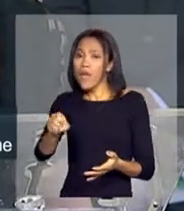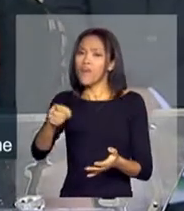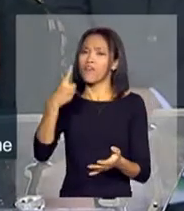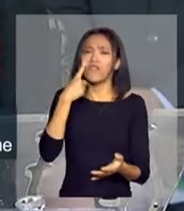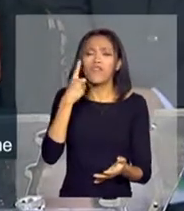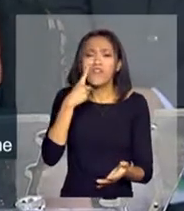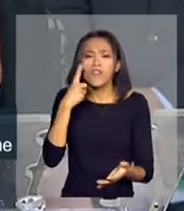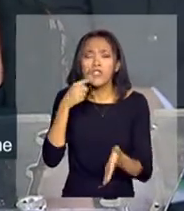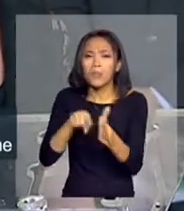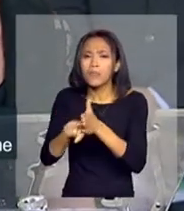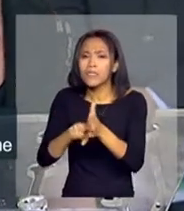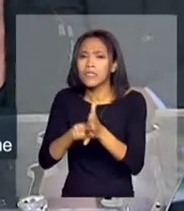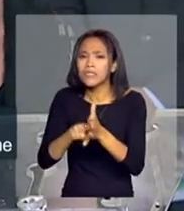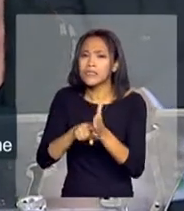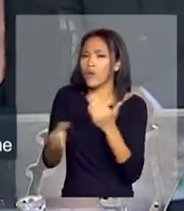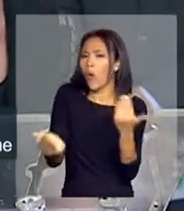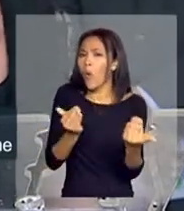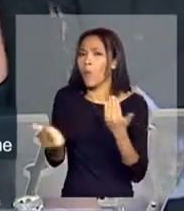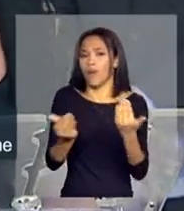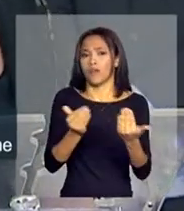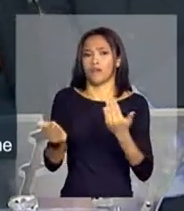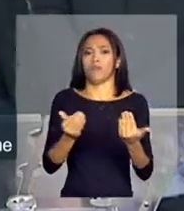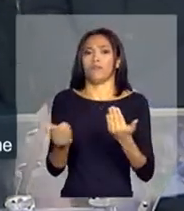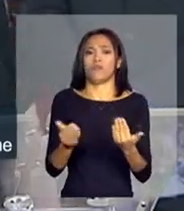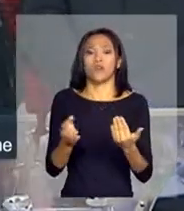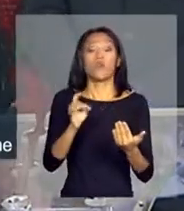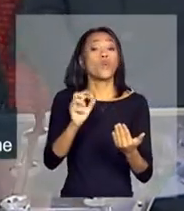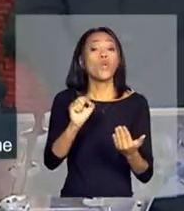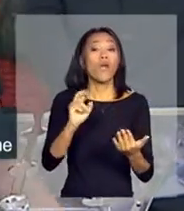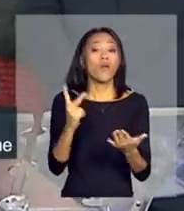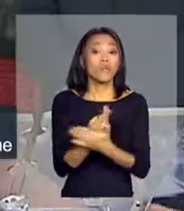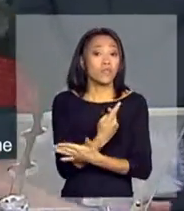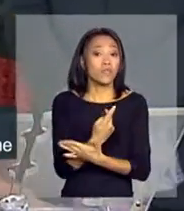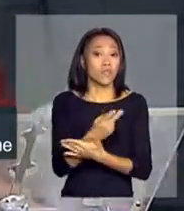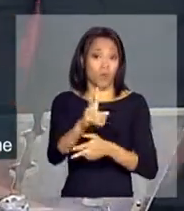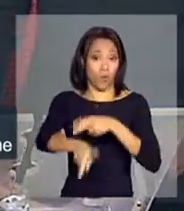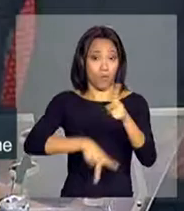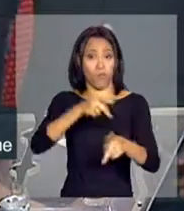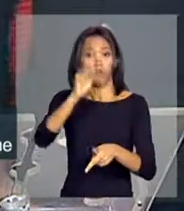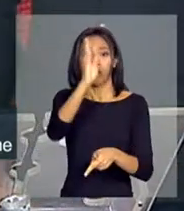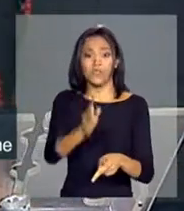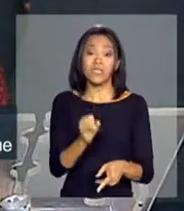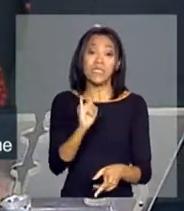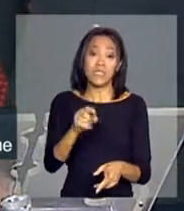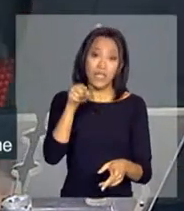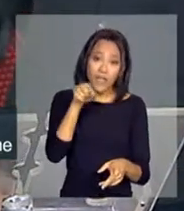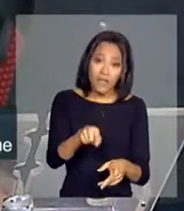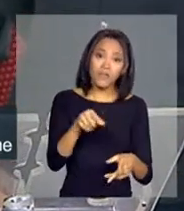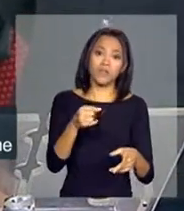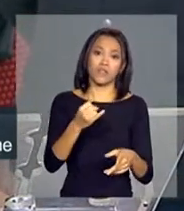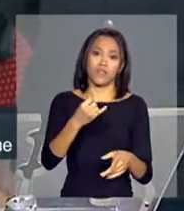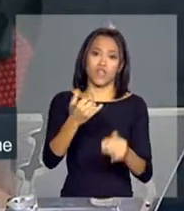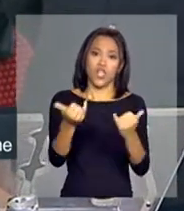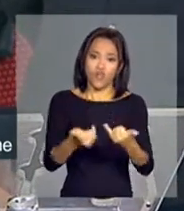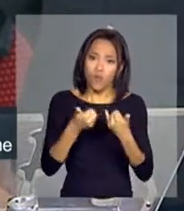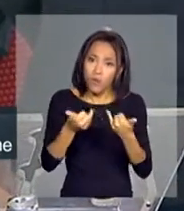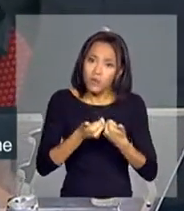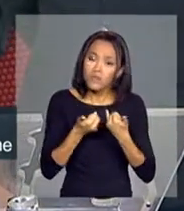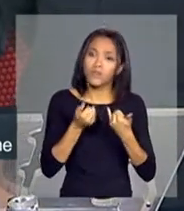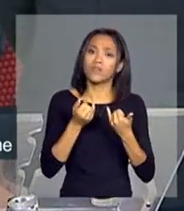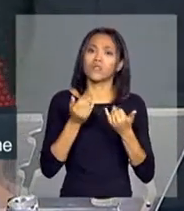o que aconteceria com a população brasileira se esses dados já tivessem